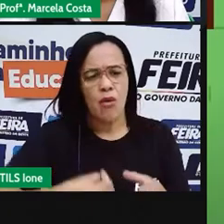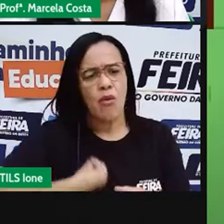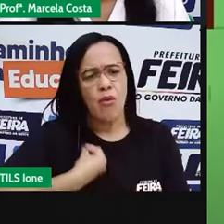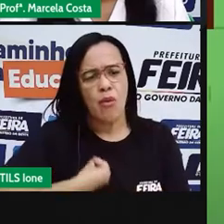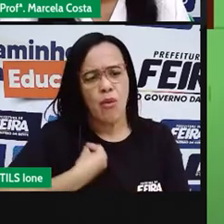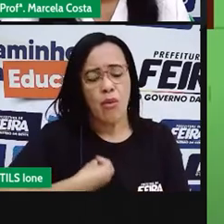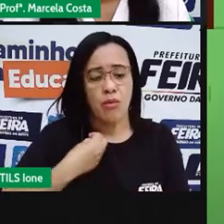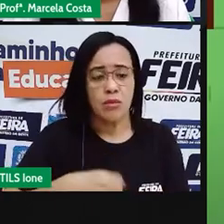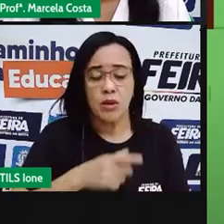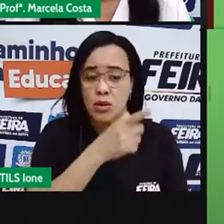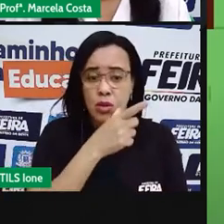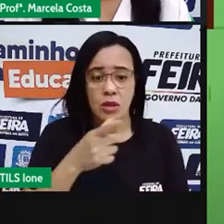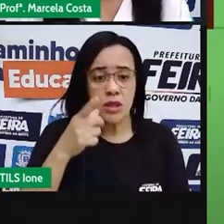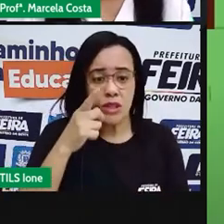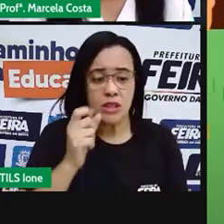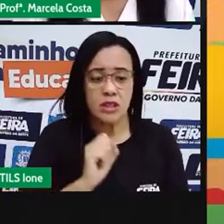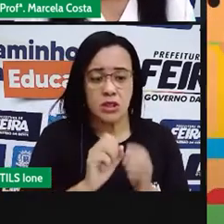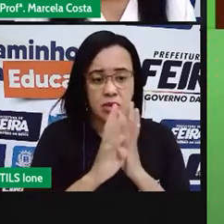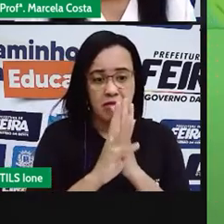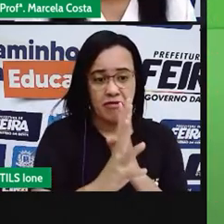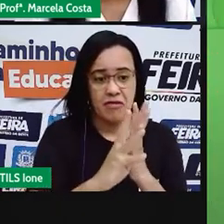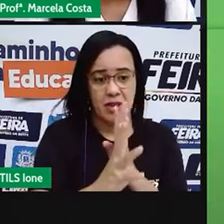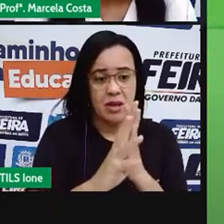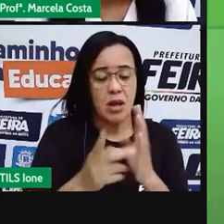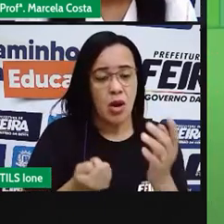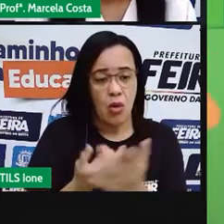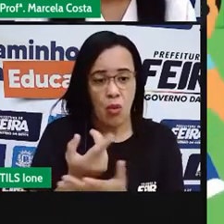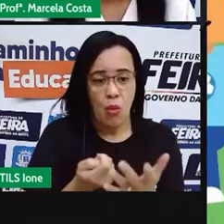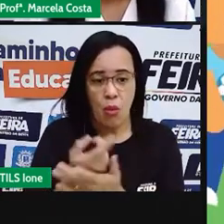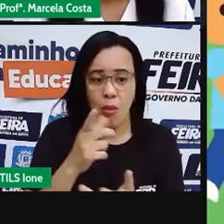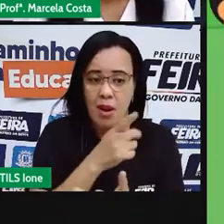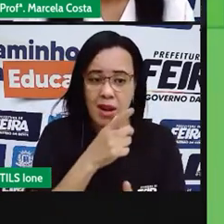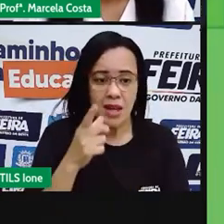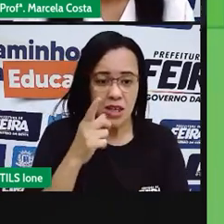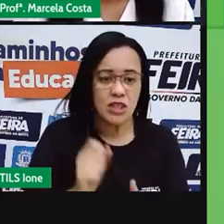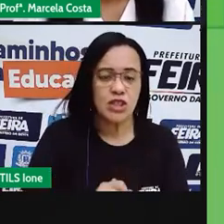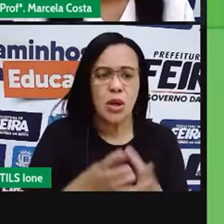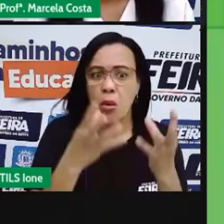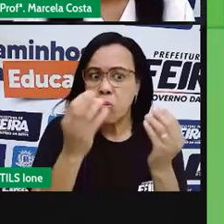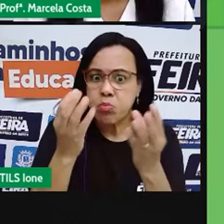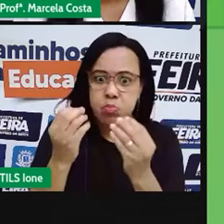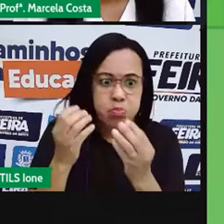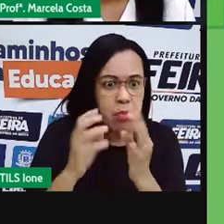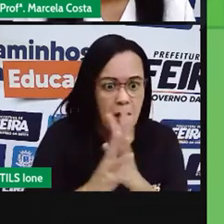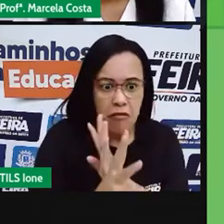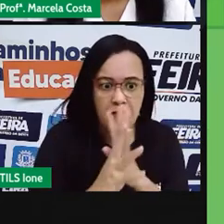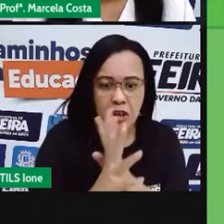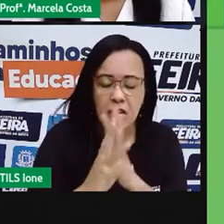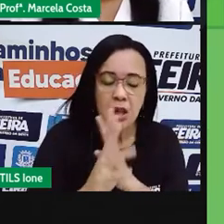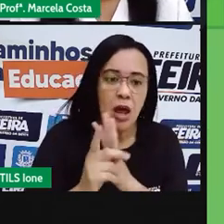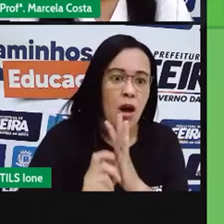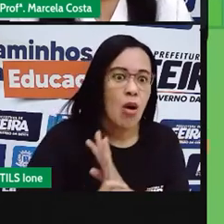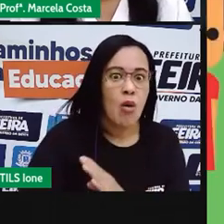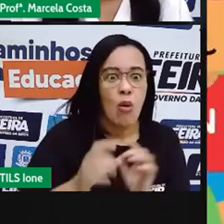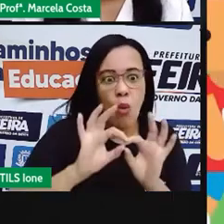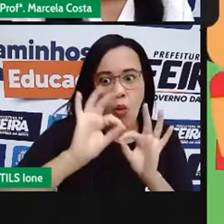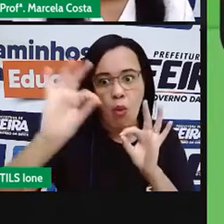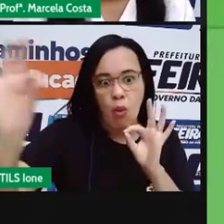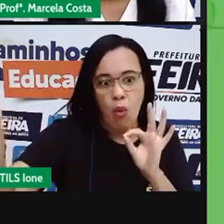Durante o recreio da escola, havia uma fila para comprar algo de comer. Havia muita gente, a fila era muito, muito longa.